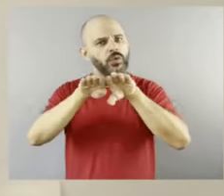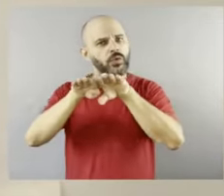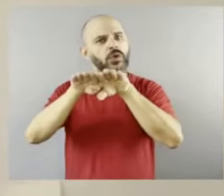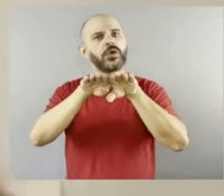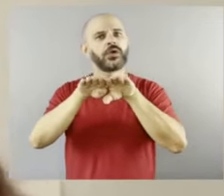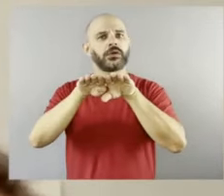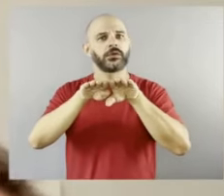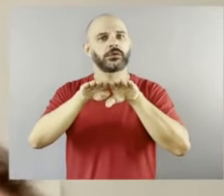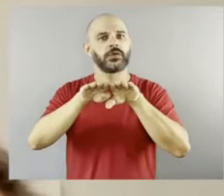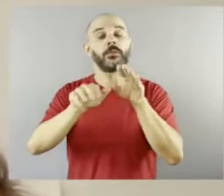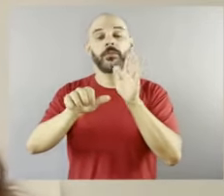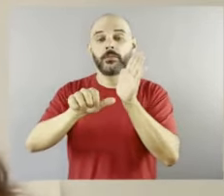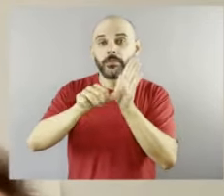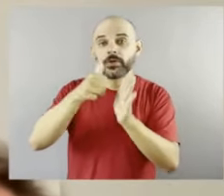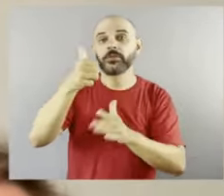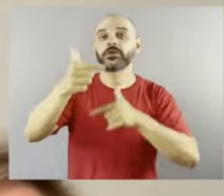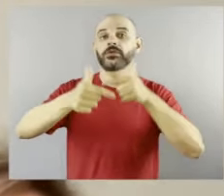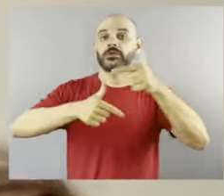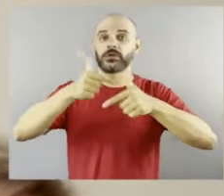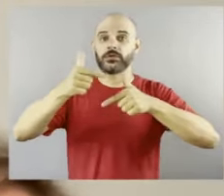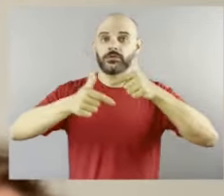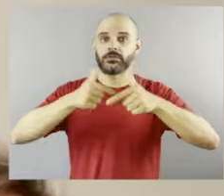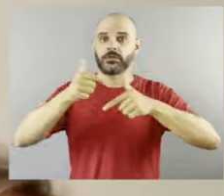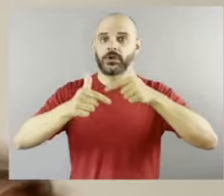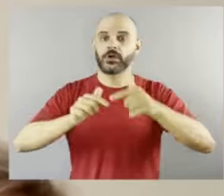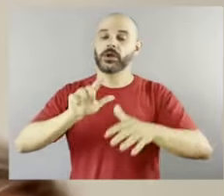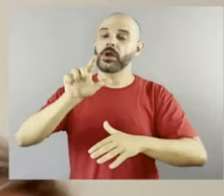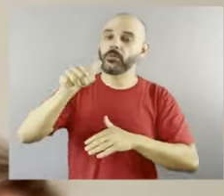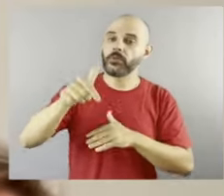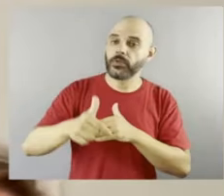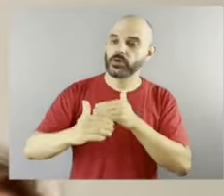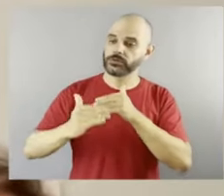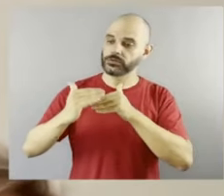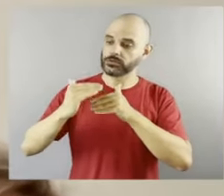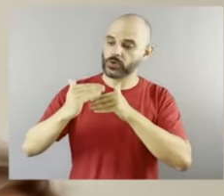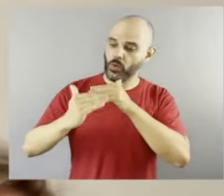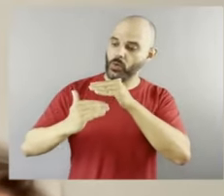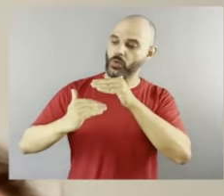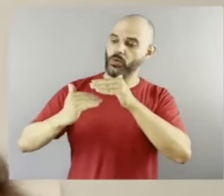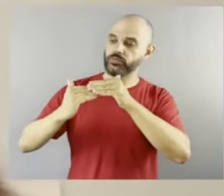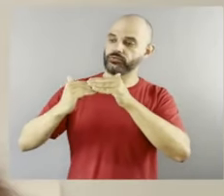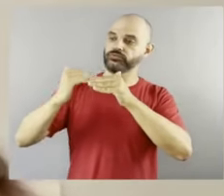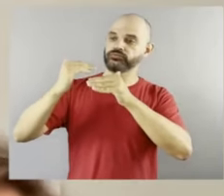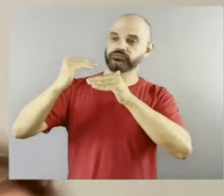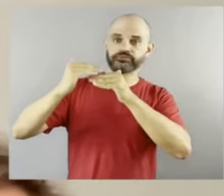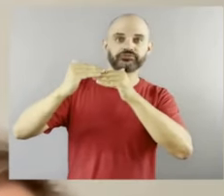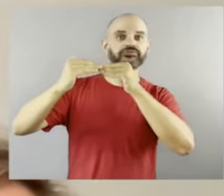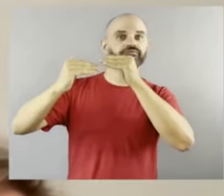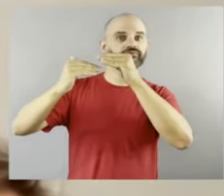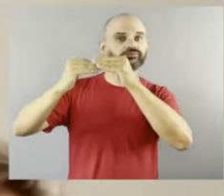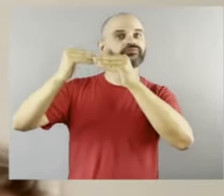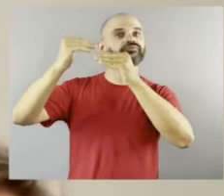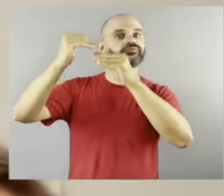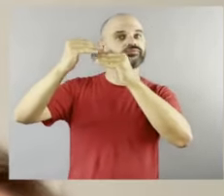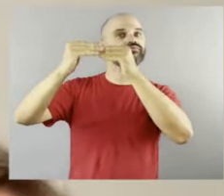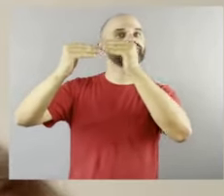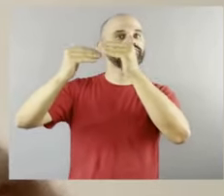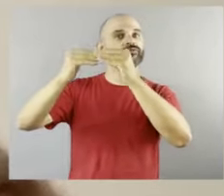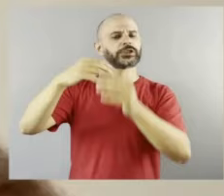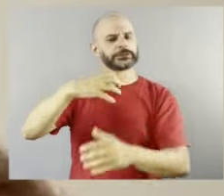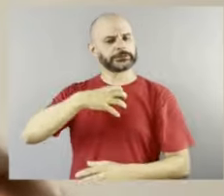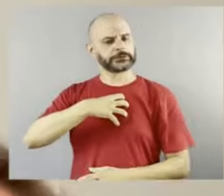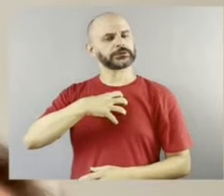Então, gente veio primeiro com esse trabalho. Depois, a gente foi construindo as camadas, né? Quando a gente já estava ali sentindo